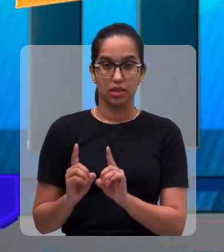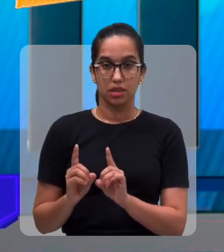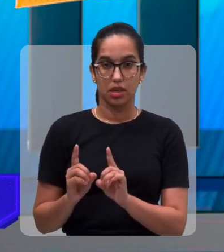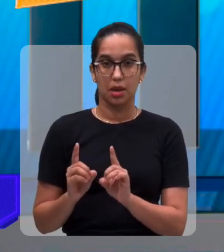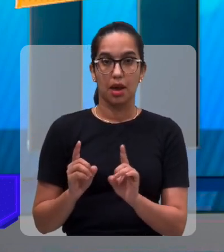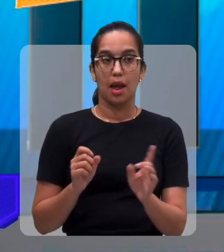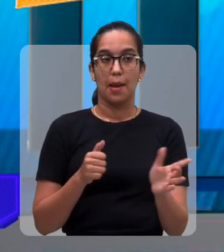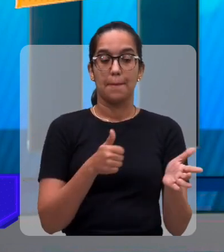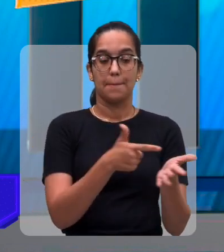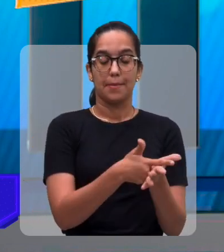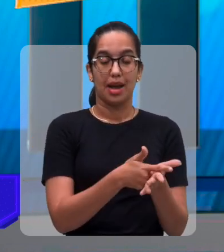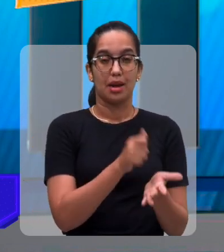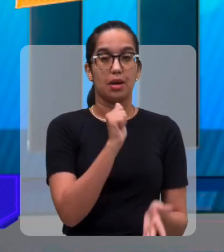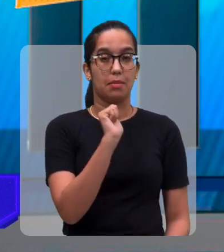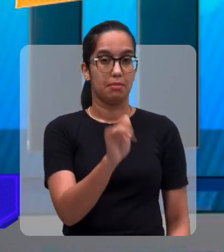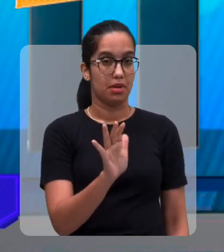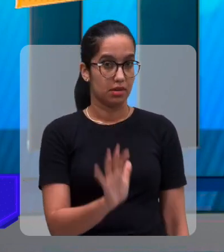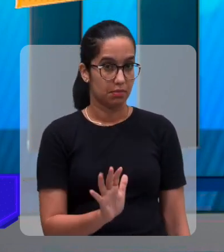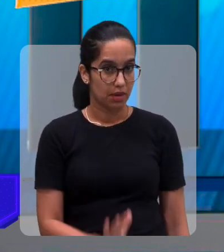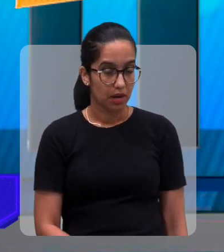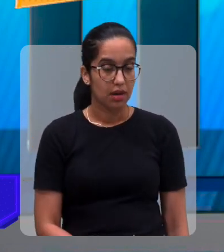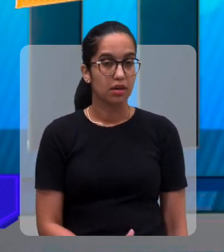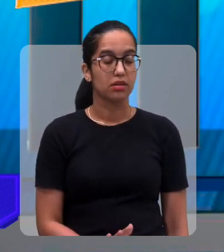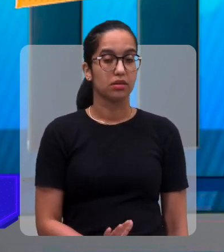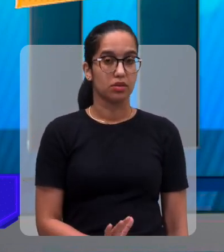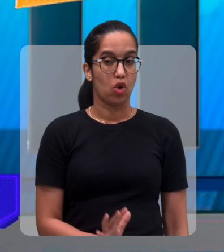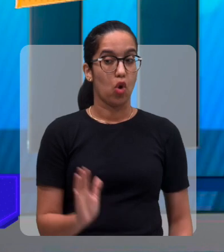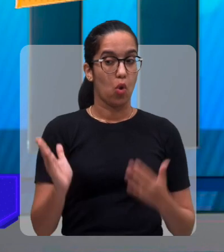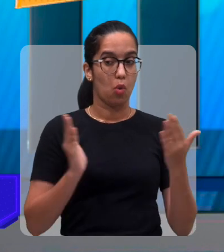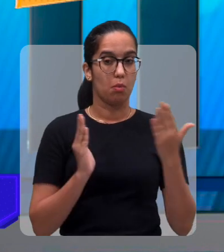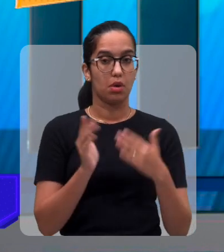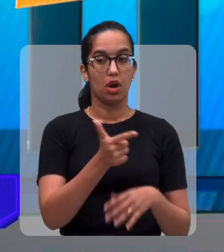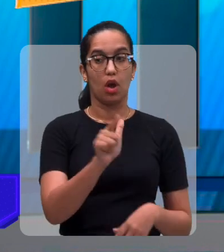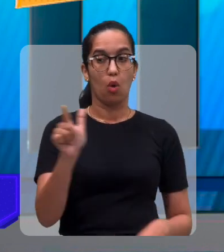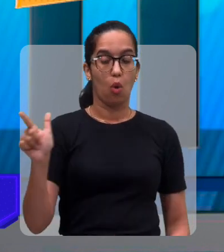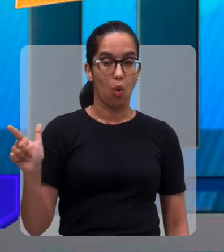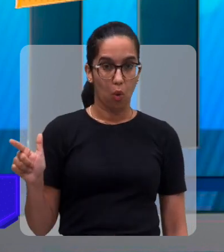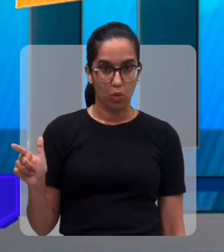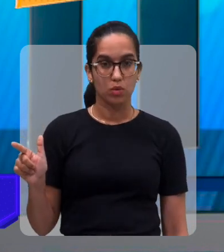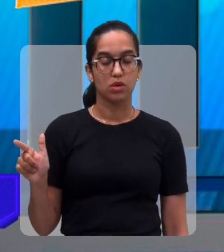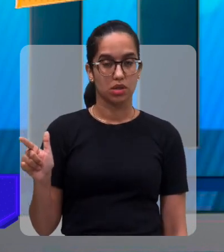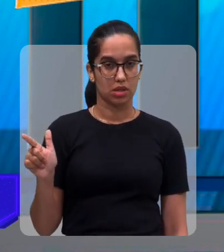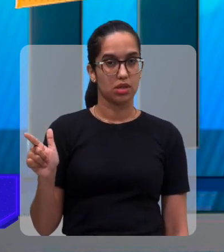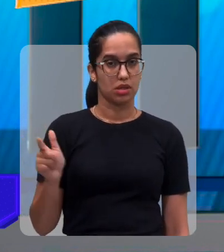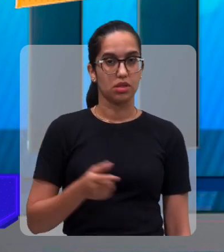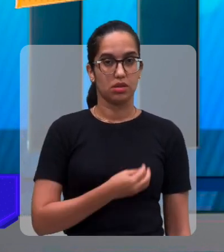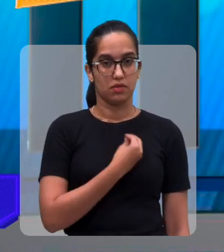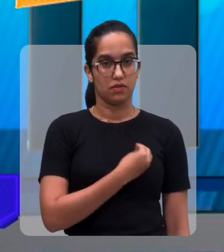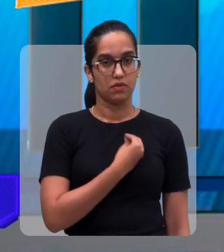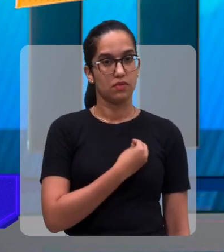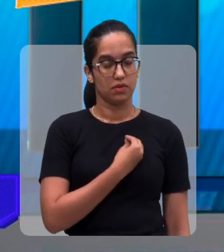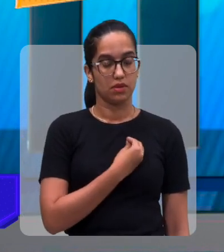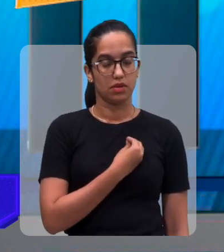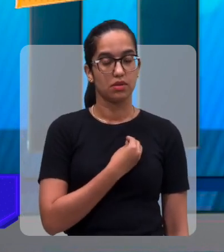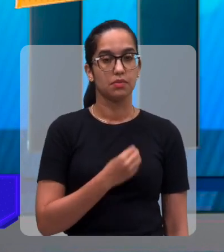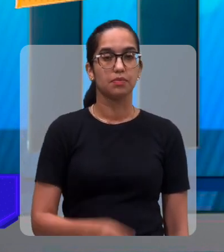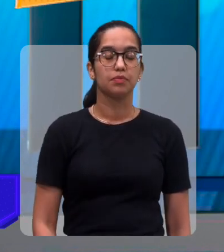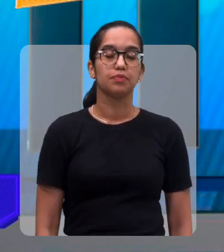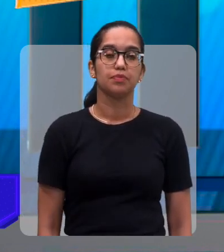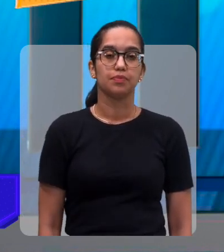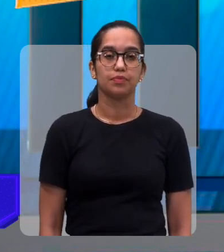com preço mais acessível que outras pessoas que estão em uma condição diferenciada.